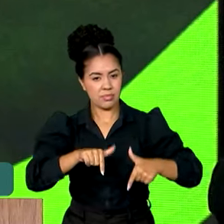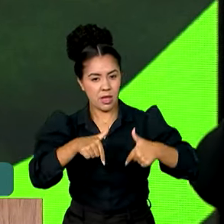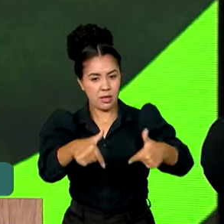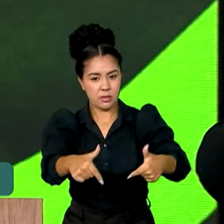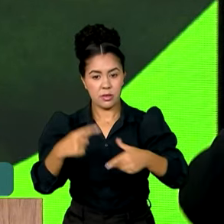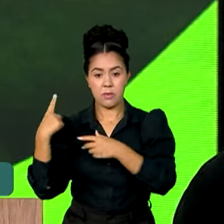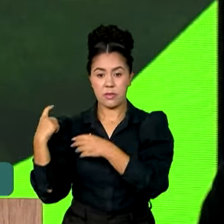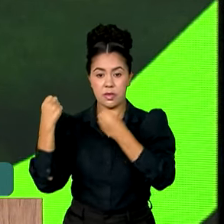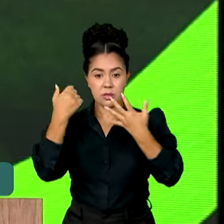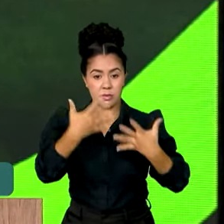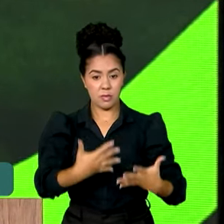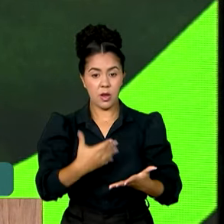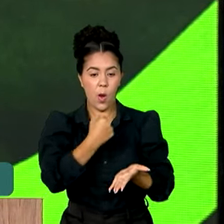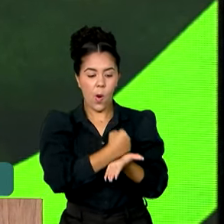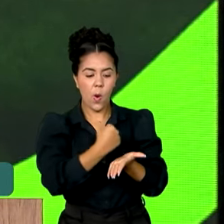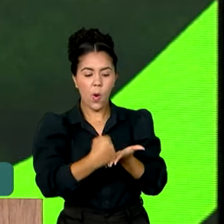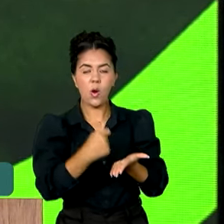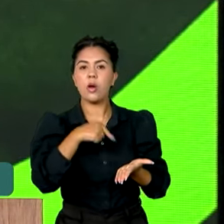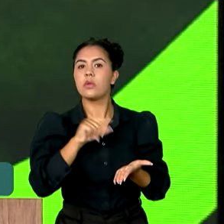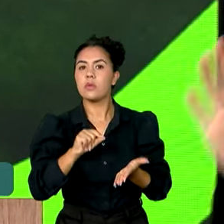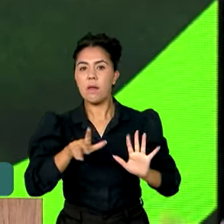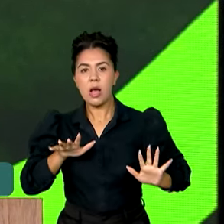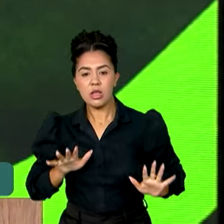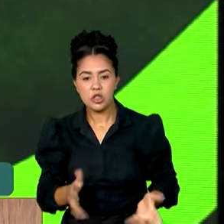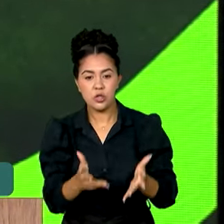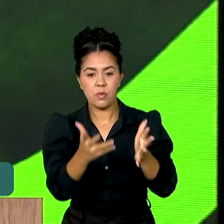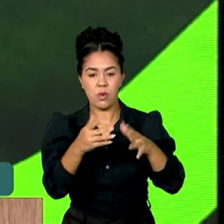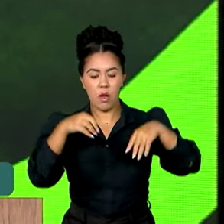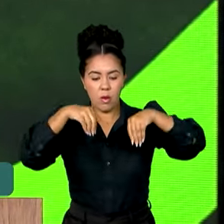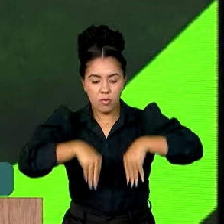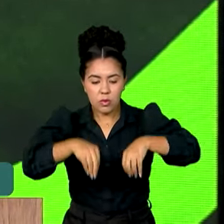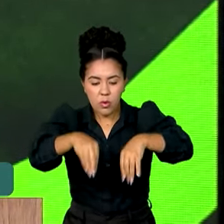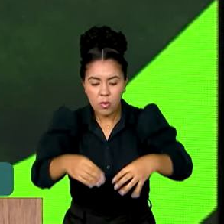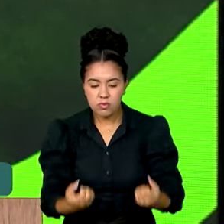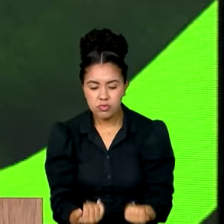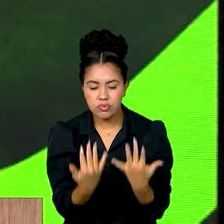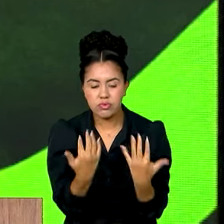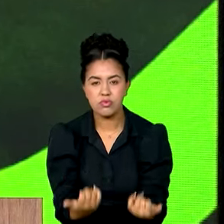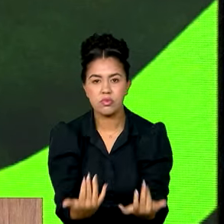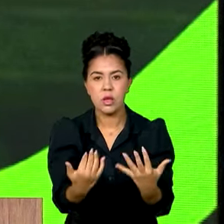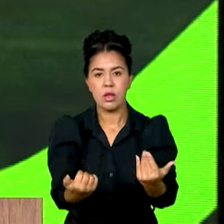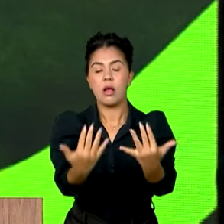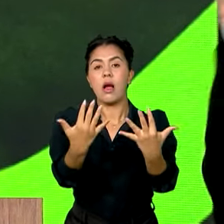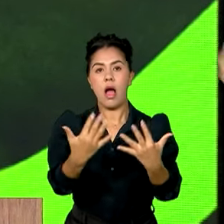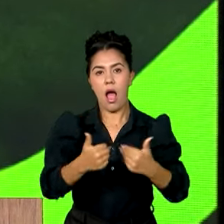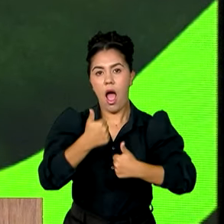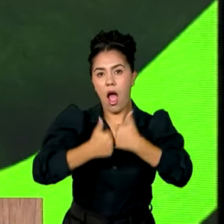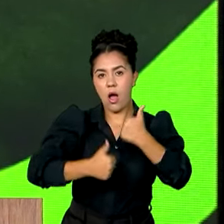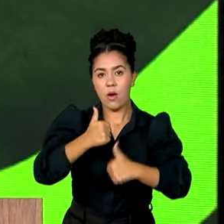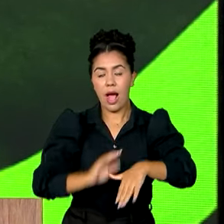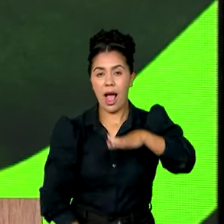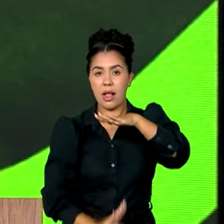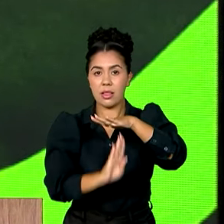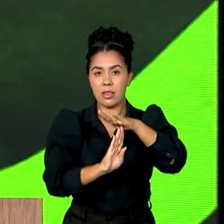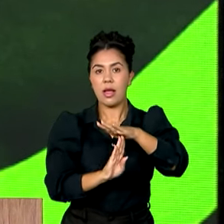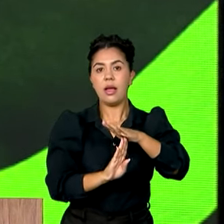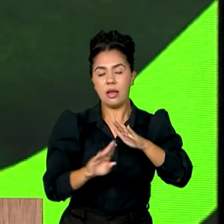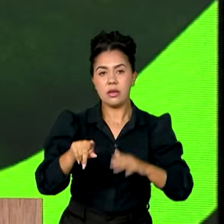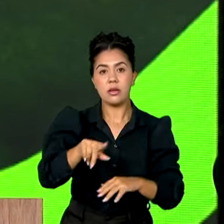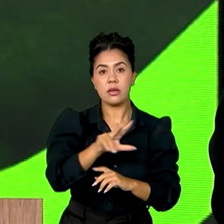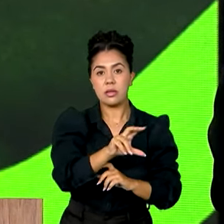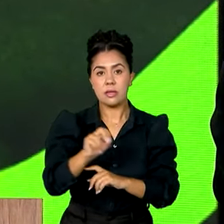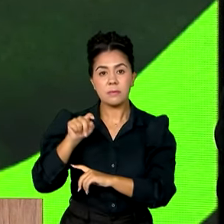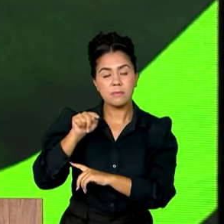contratos vão estimular a produção do arroz em até 500 mil toneladas, auxiliando a mitigar as perdas das